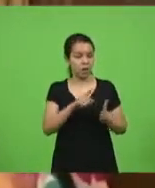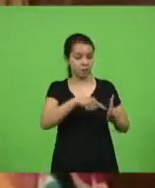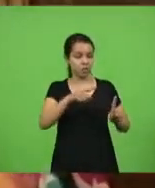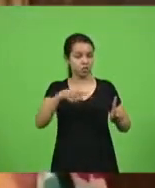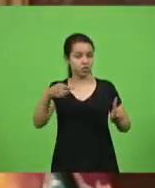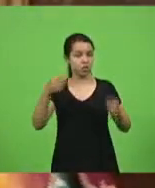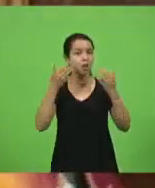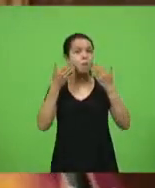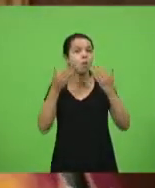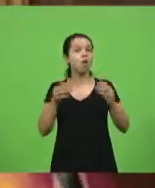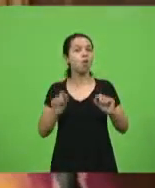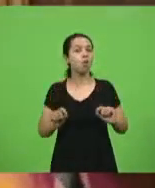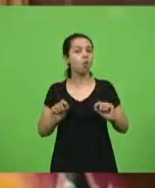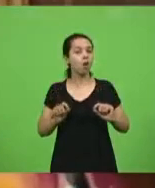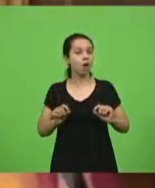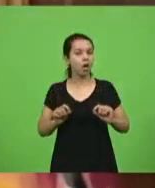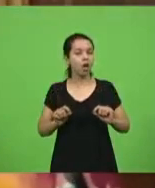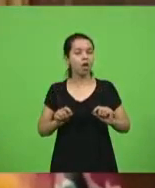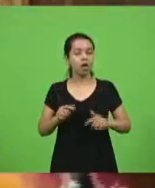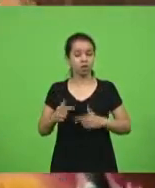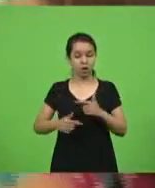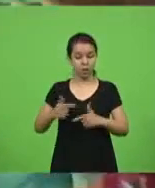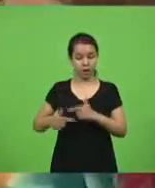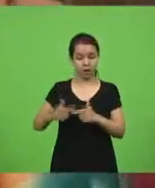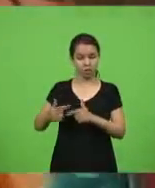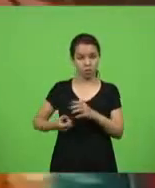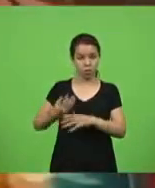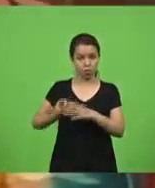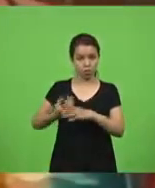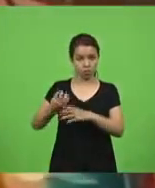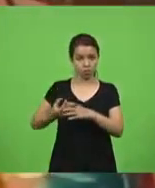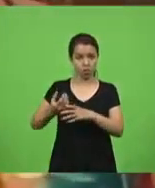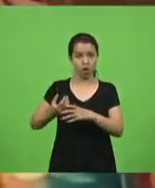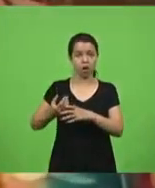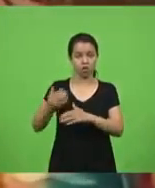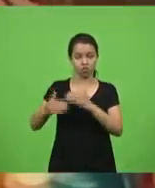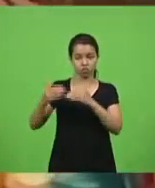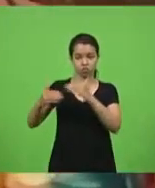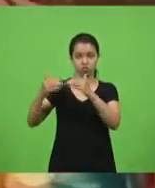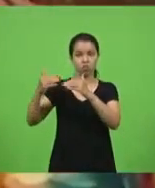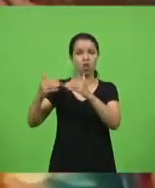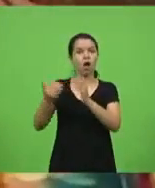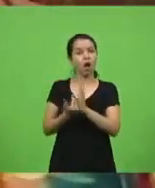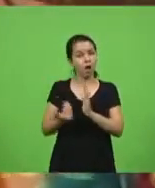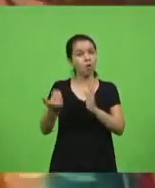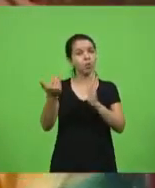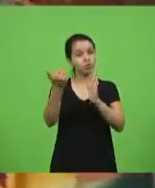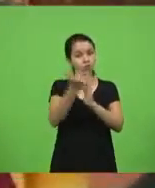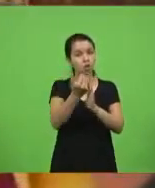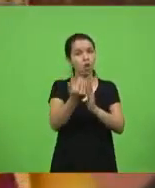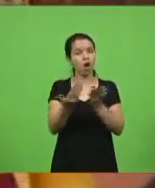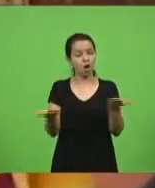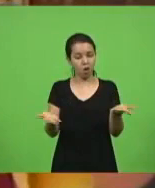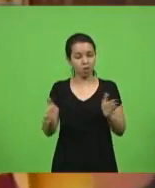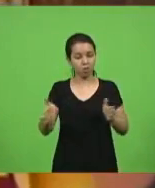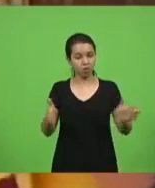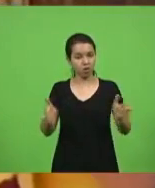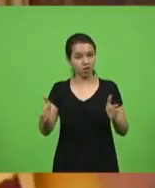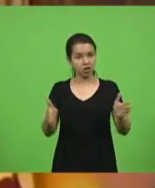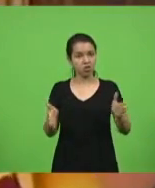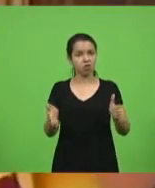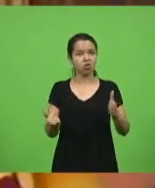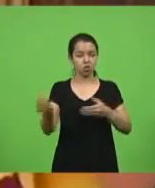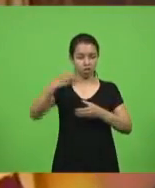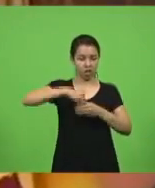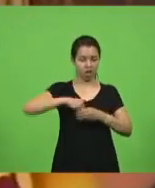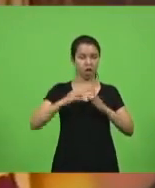produtividade de muitos trabalhadores se aumentou nesse regime de home office. Por nós mesmos nós podemos